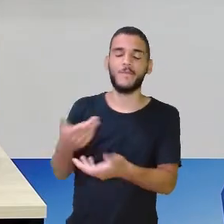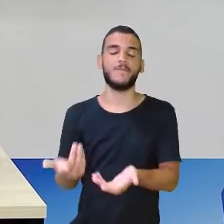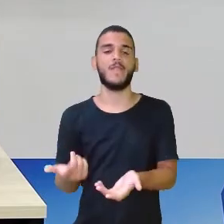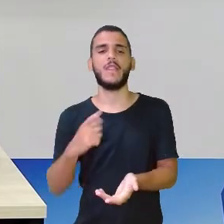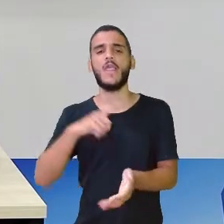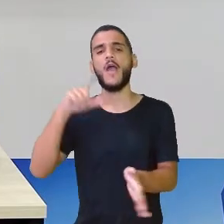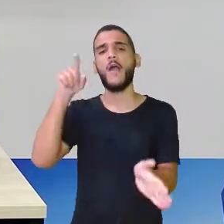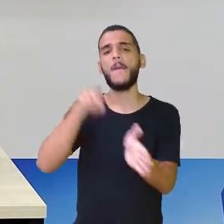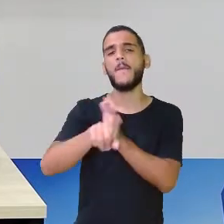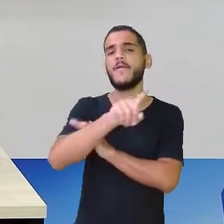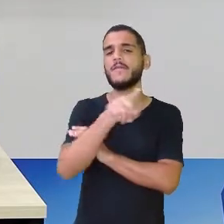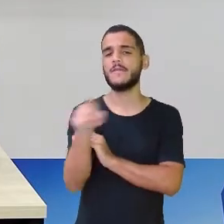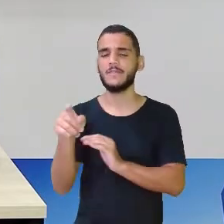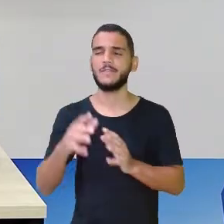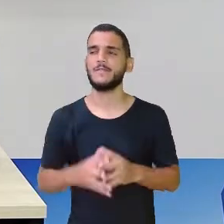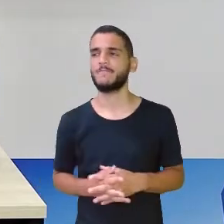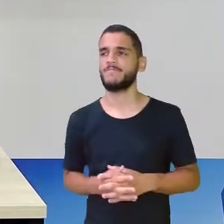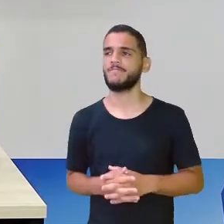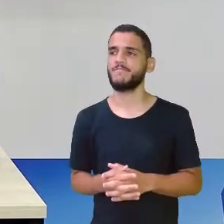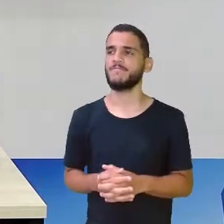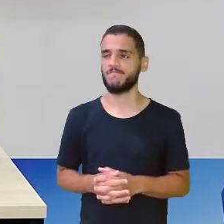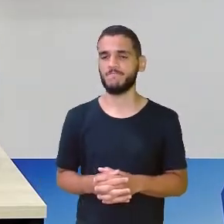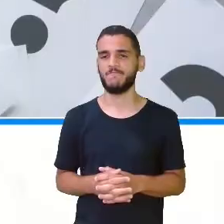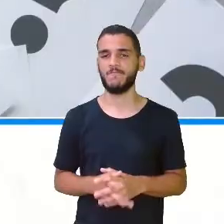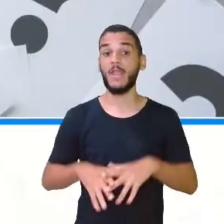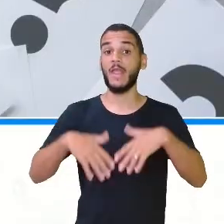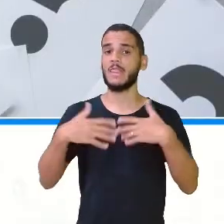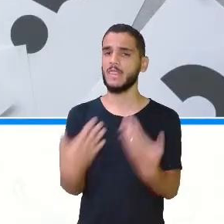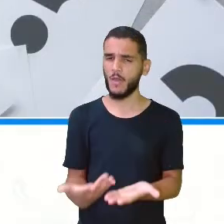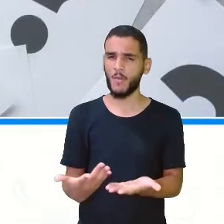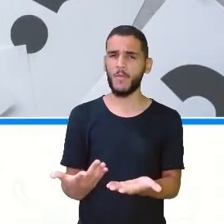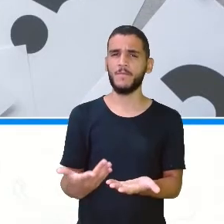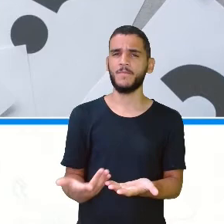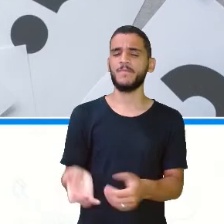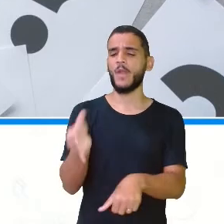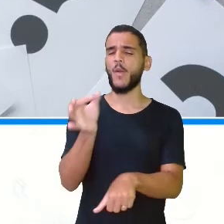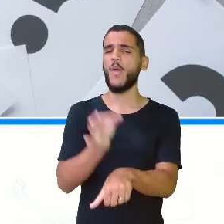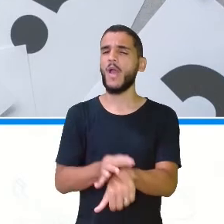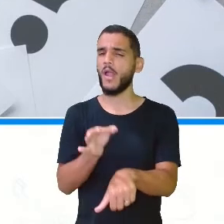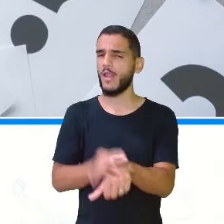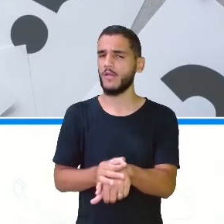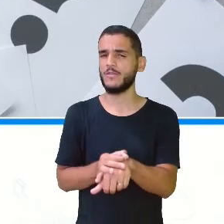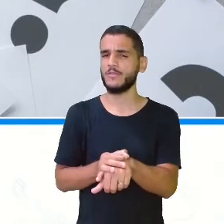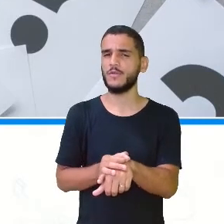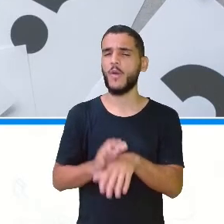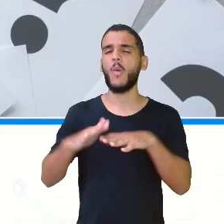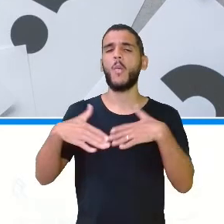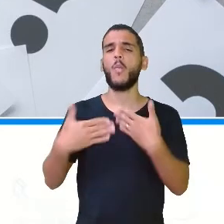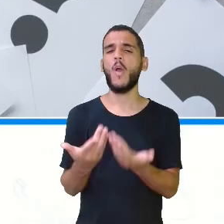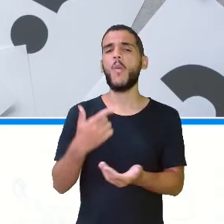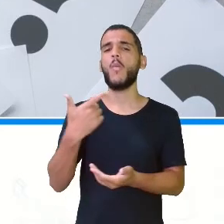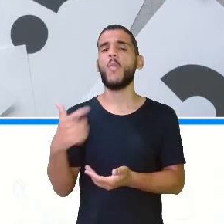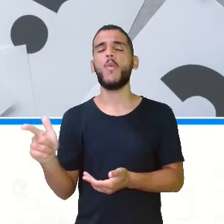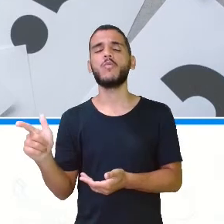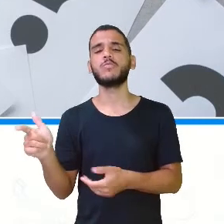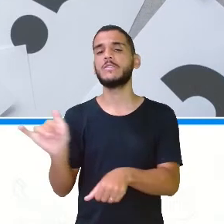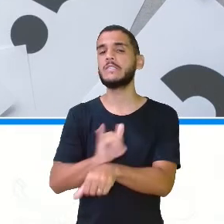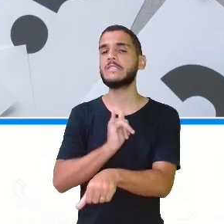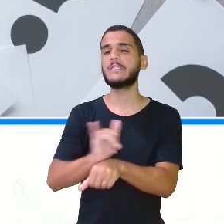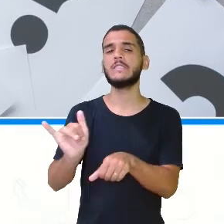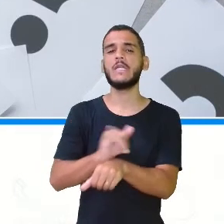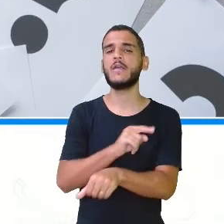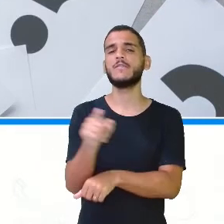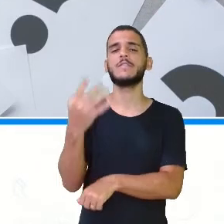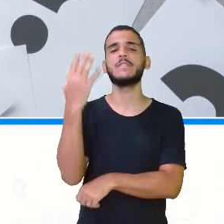vocês. Olha a pergunta. Além do relógio, qual outro instrumento